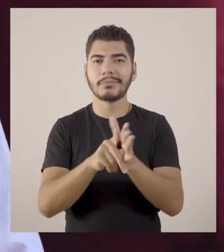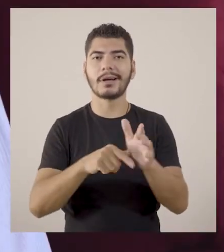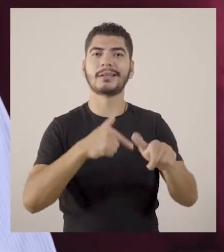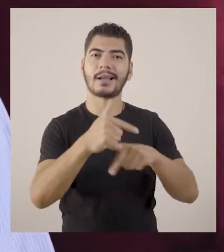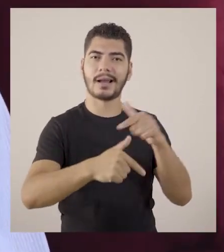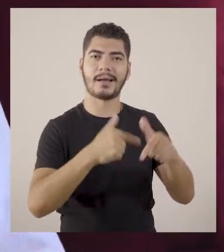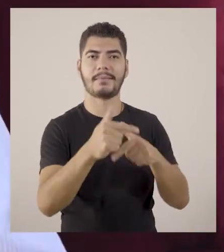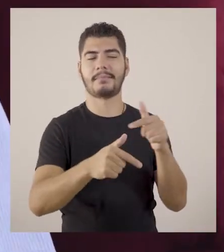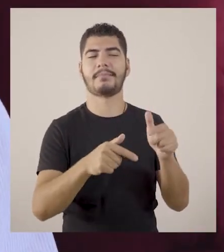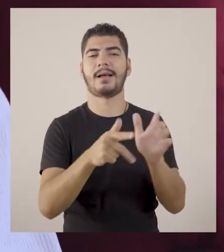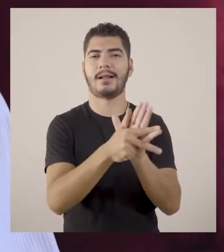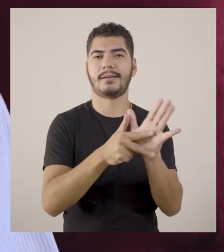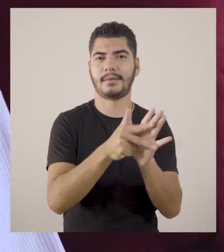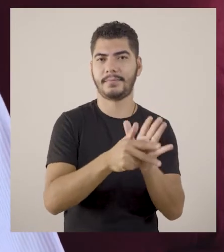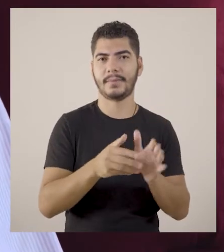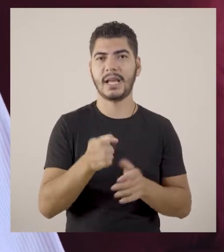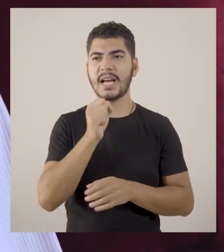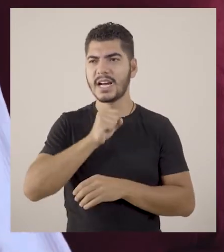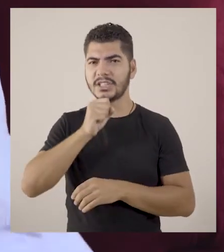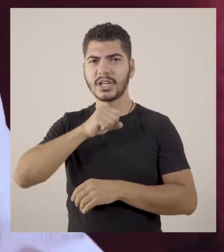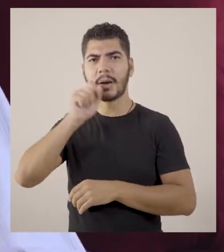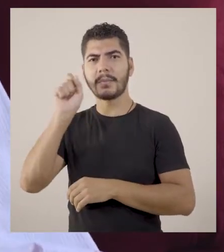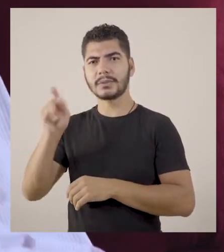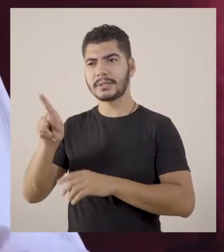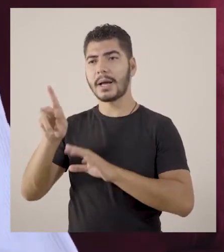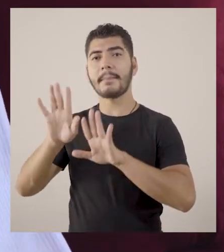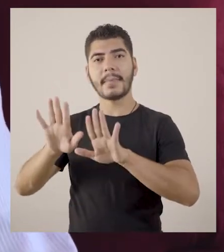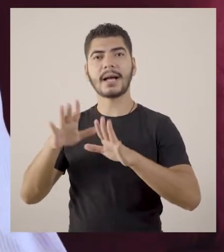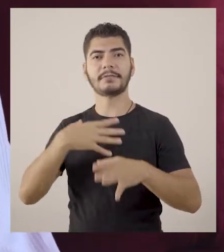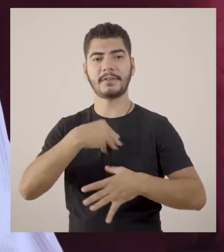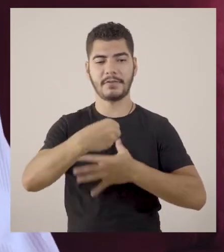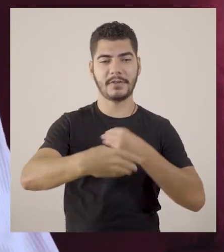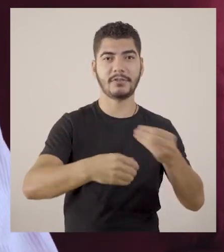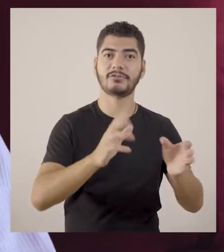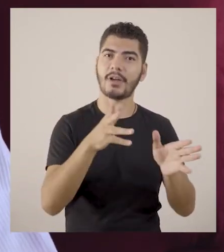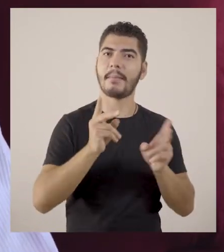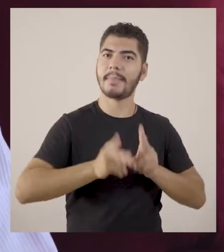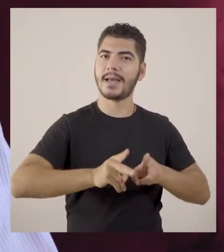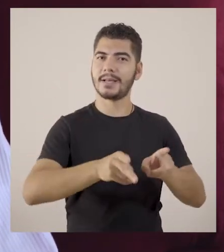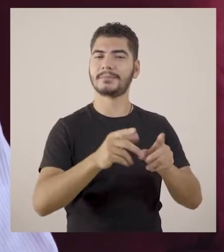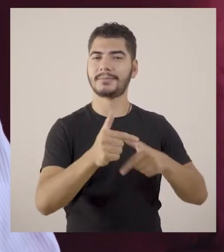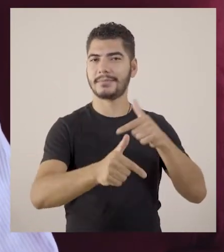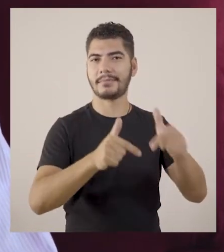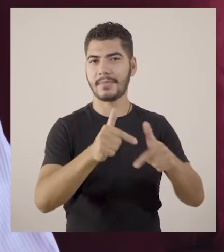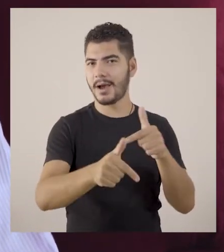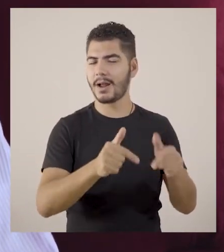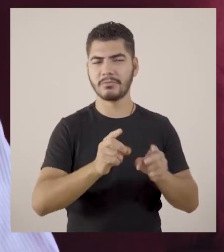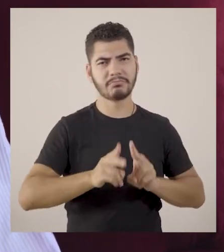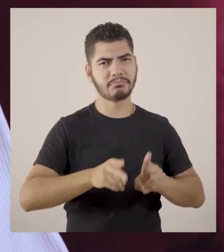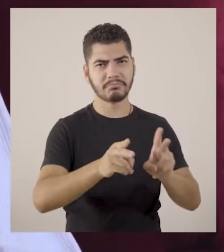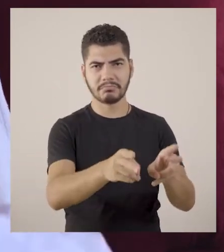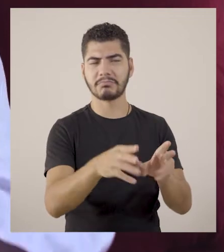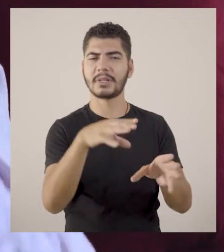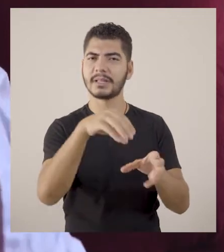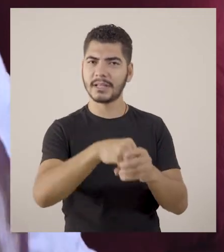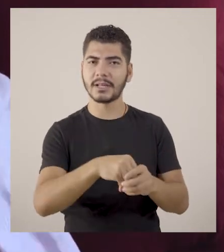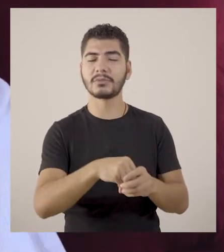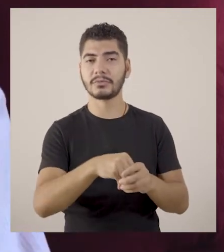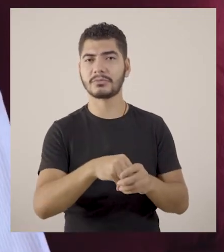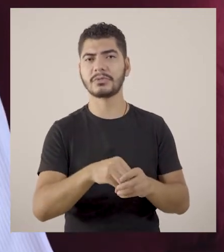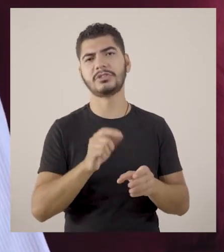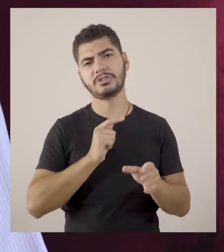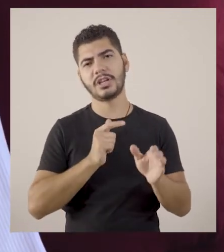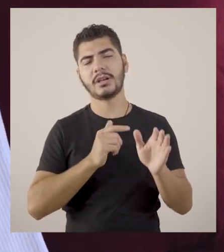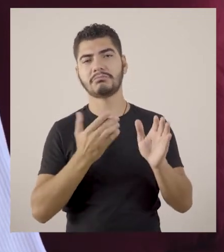próprios ferroviários antigos se aposentavam, mas já tinham os filhos para seguir, né? Nos mesmos, em outras